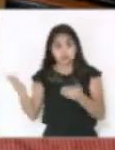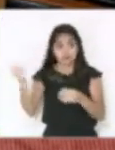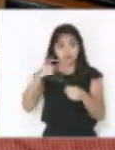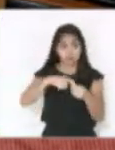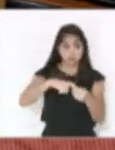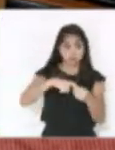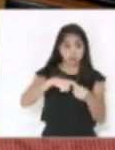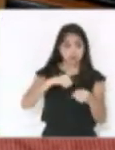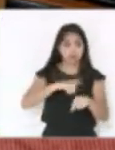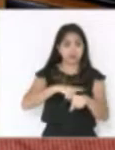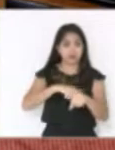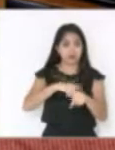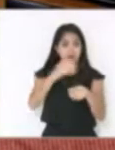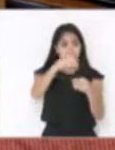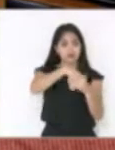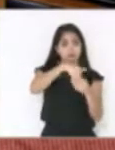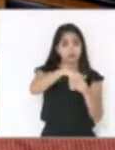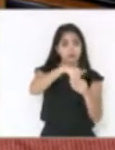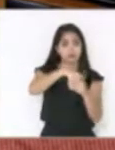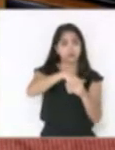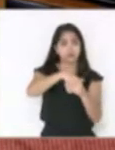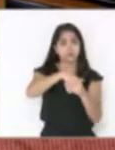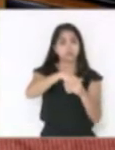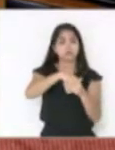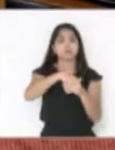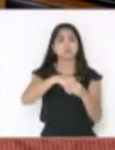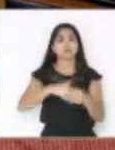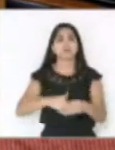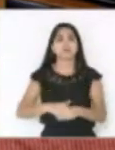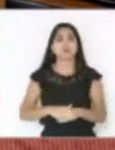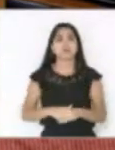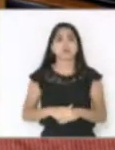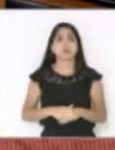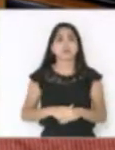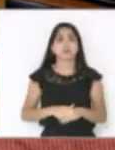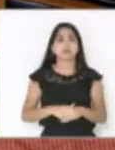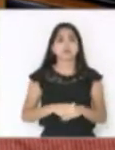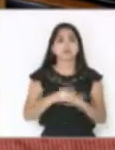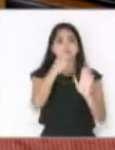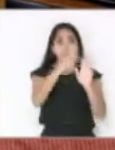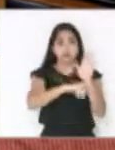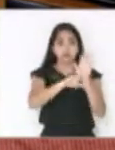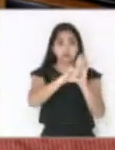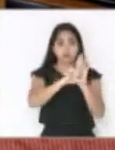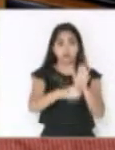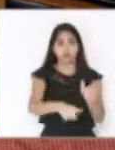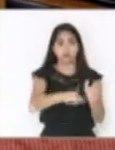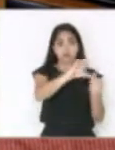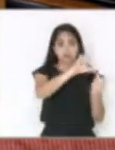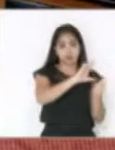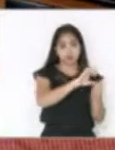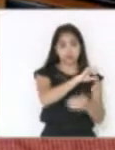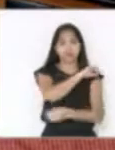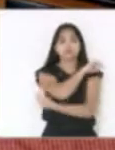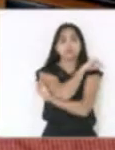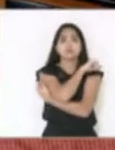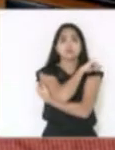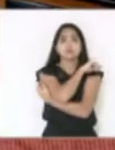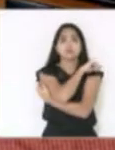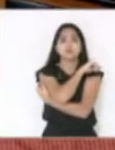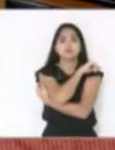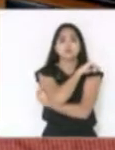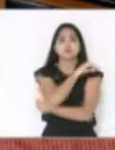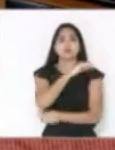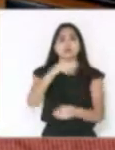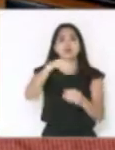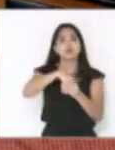cheguei na votação do... em cima da hora do votação do projeto anterior. Eu votei